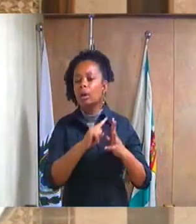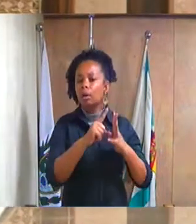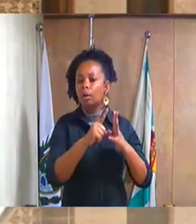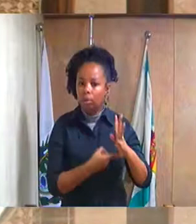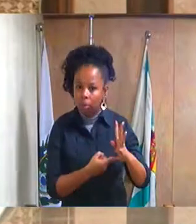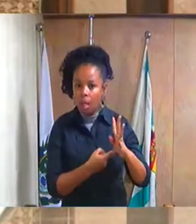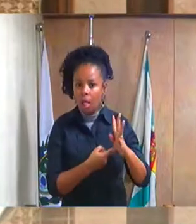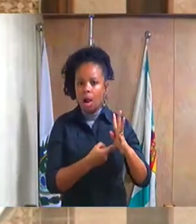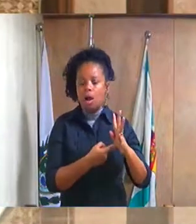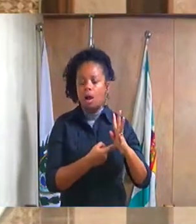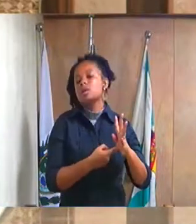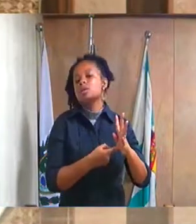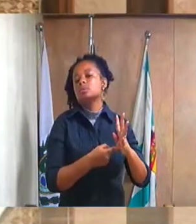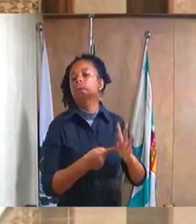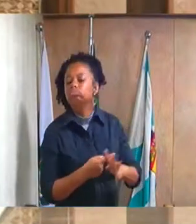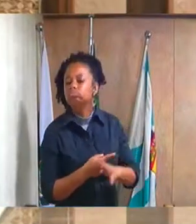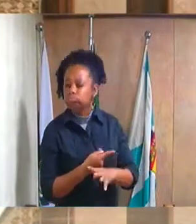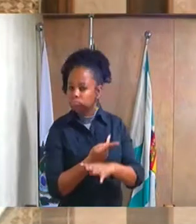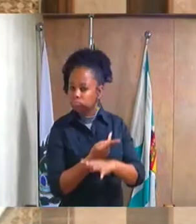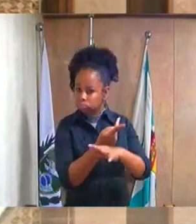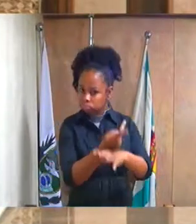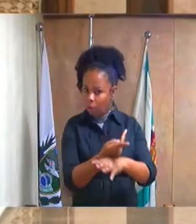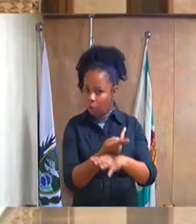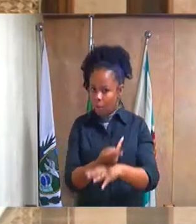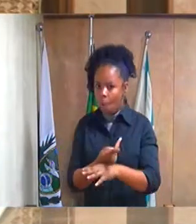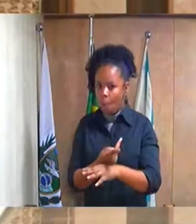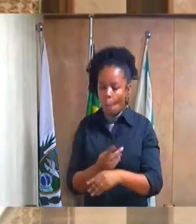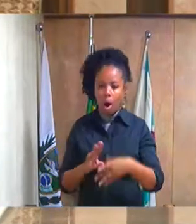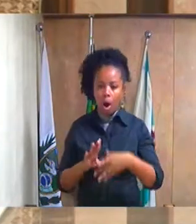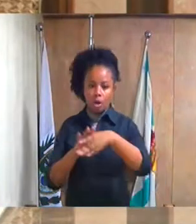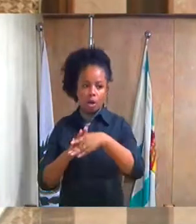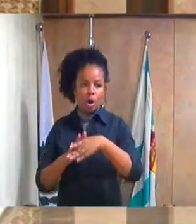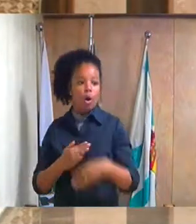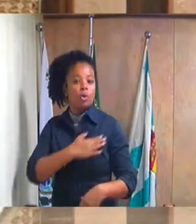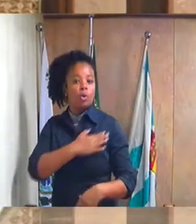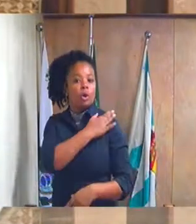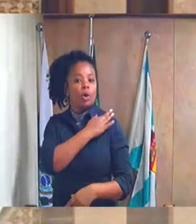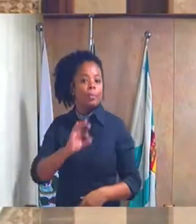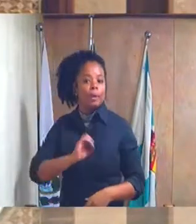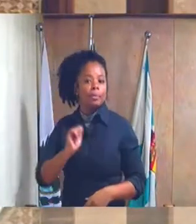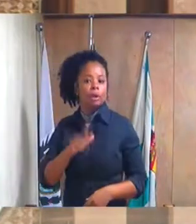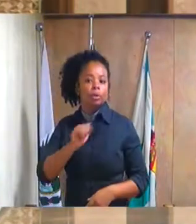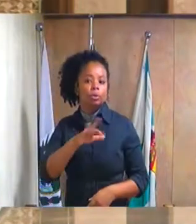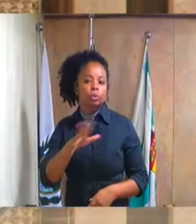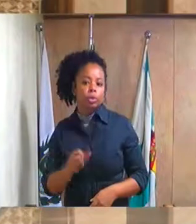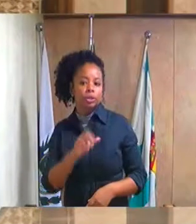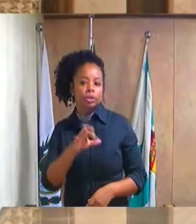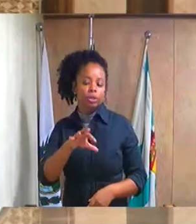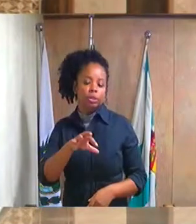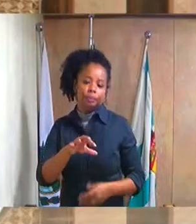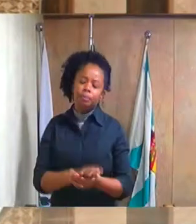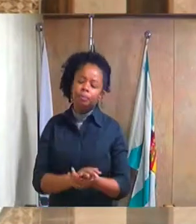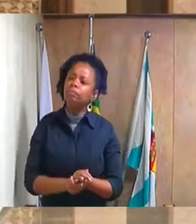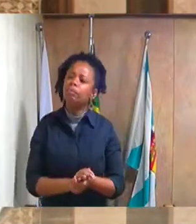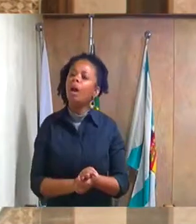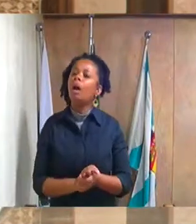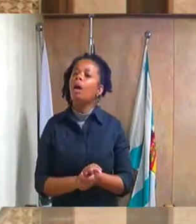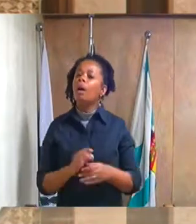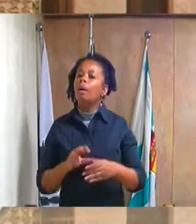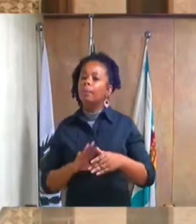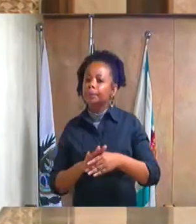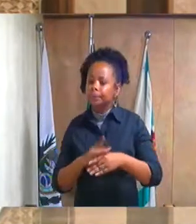Caxiense, e ao justiço do senhor Tenente Coronel PM André Luiz de Souza Batista, a medalha a bravura Duque Caxiense.